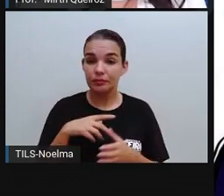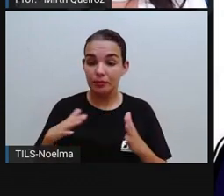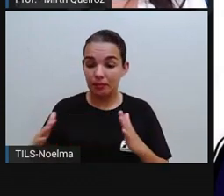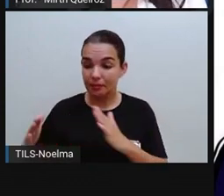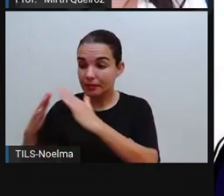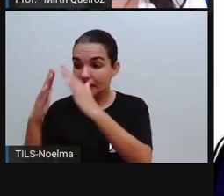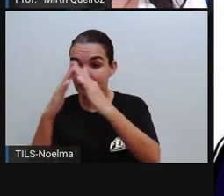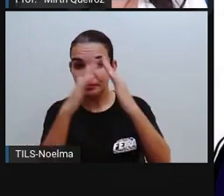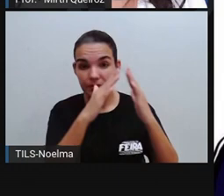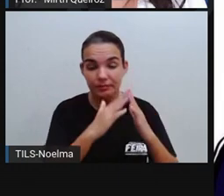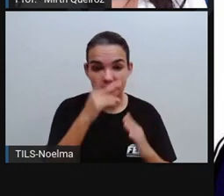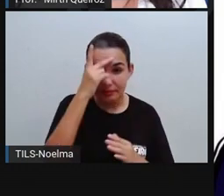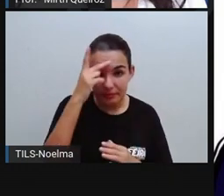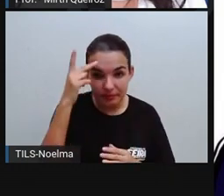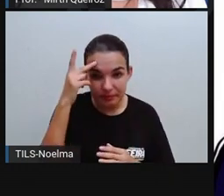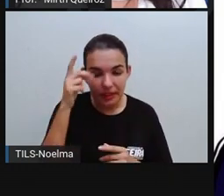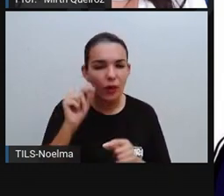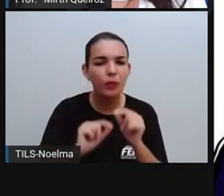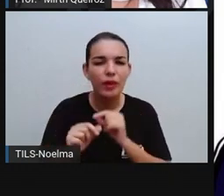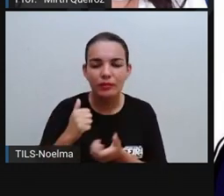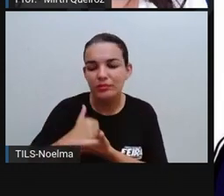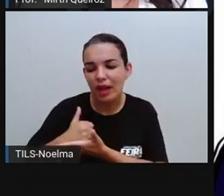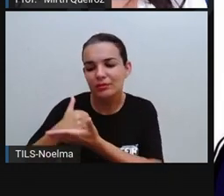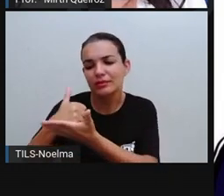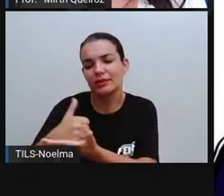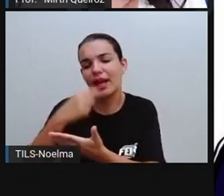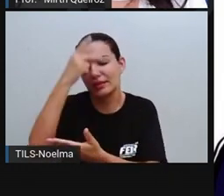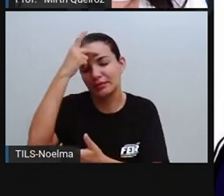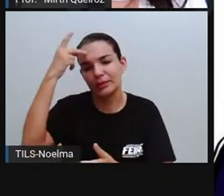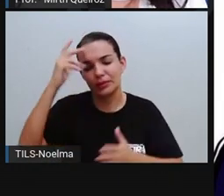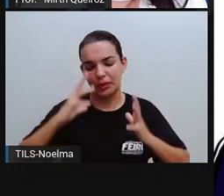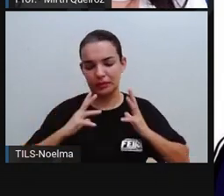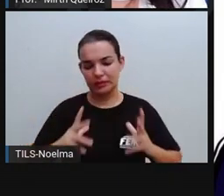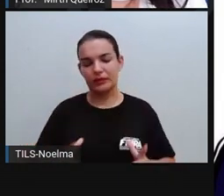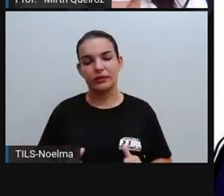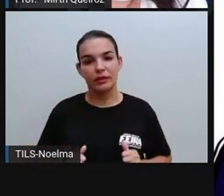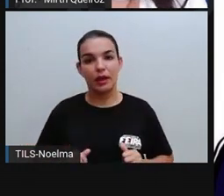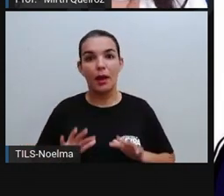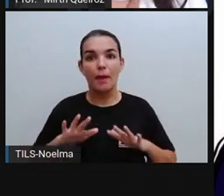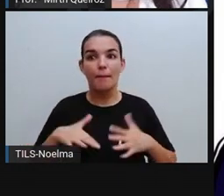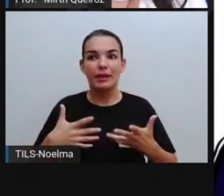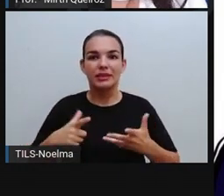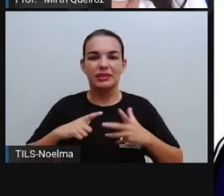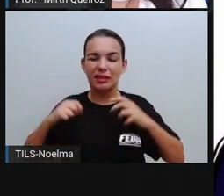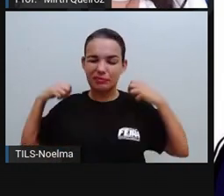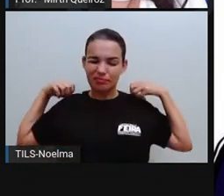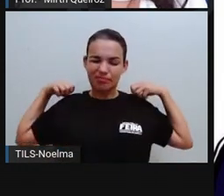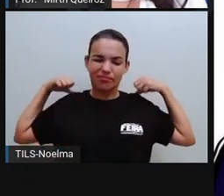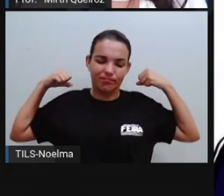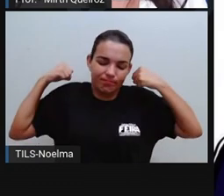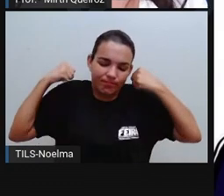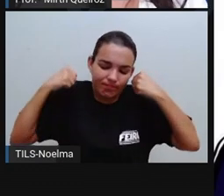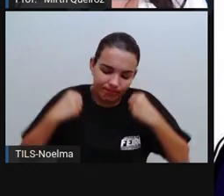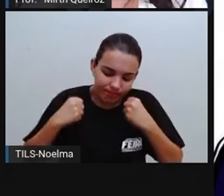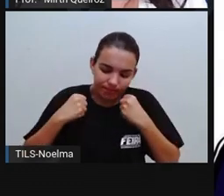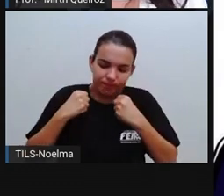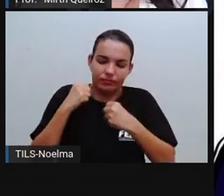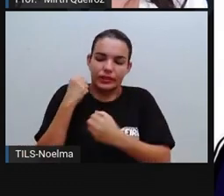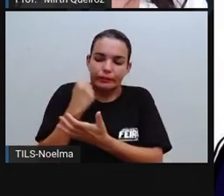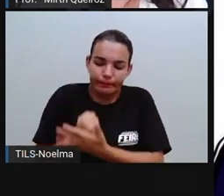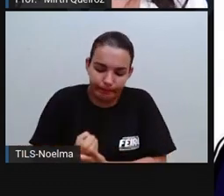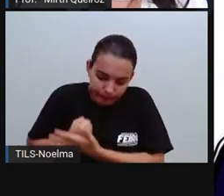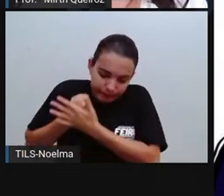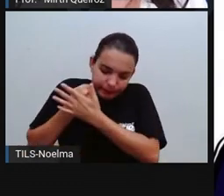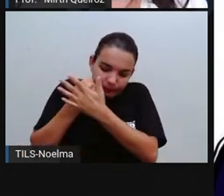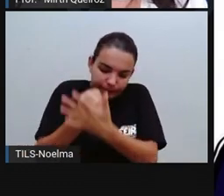remeter a um auxiliar de serviços gerais, mas traz uma carga racista histórica. Isso porque